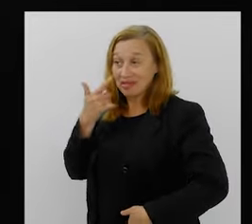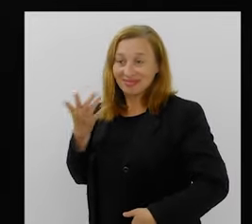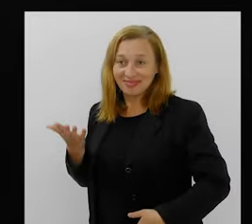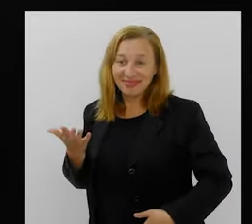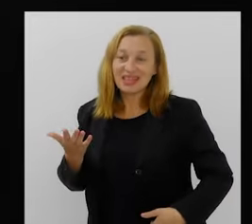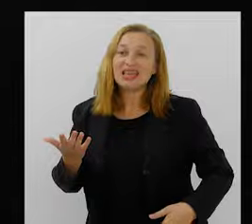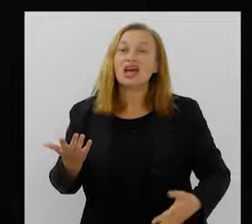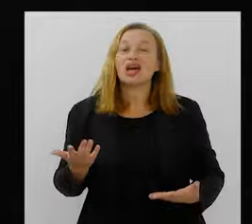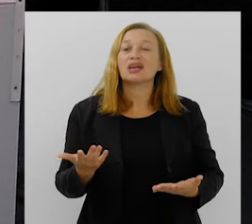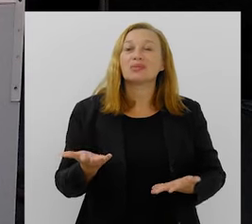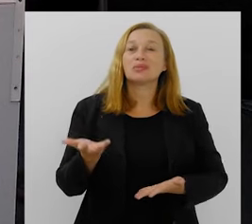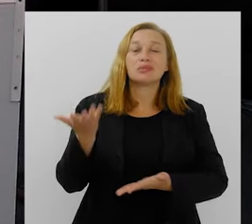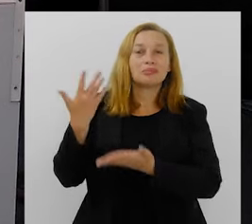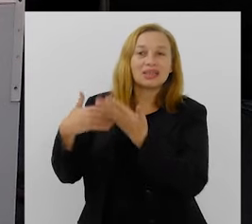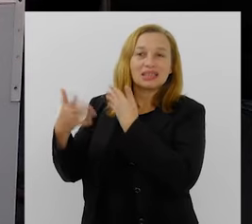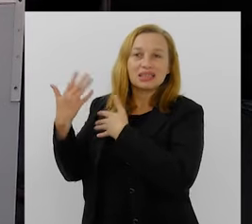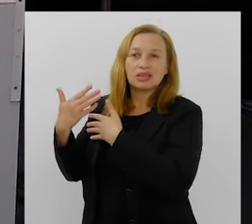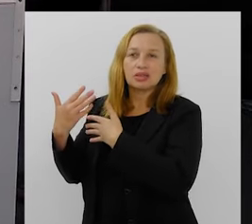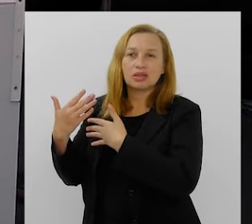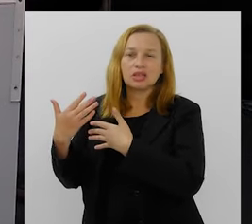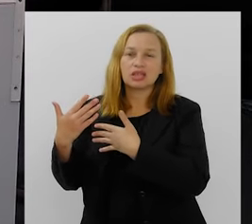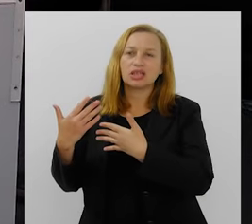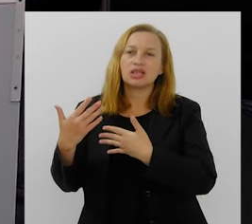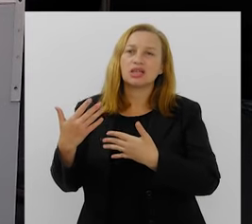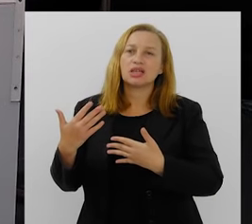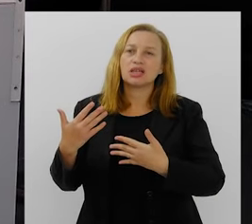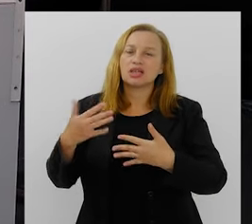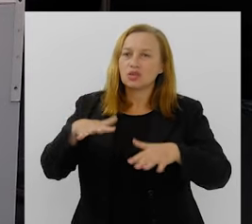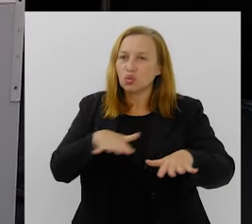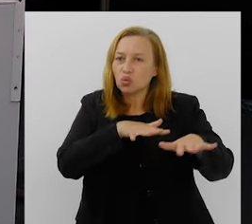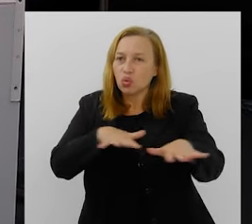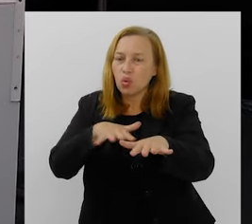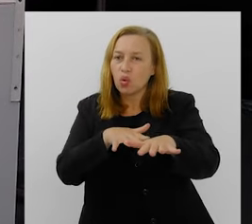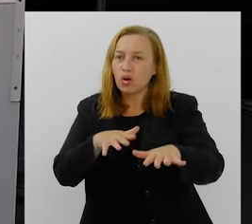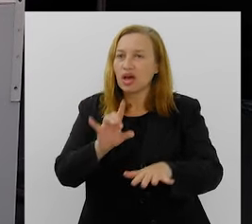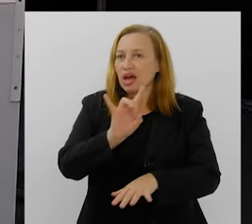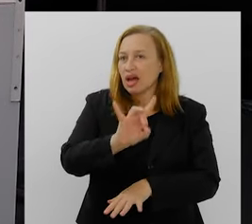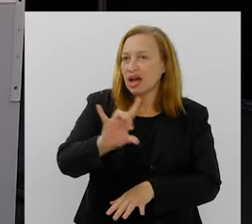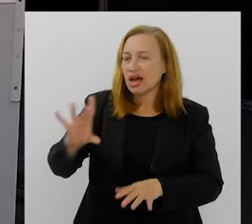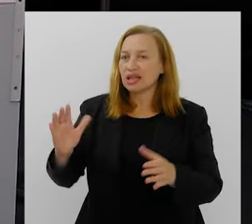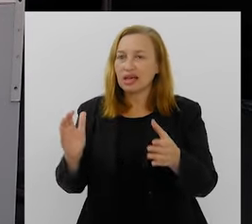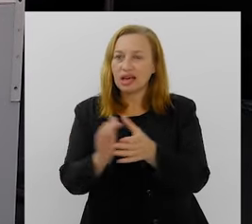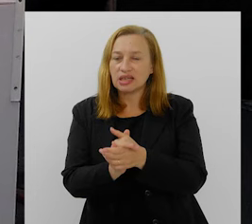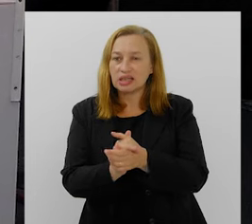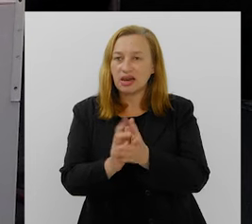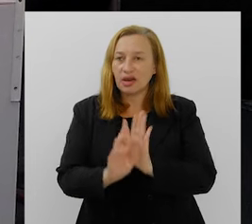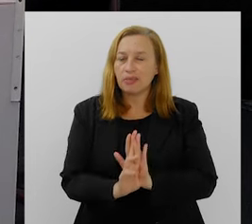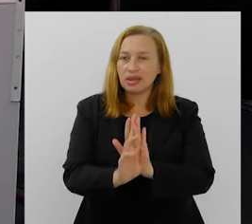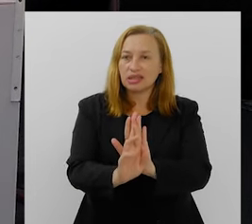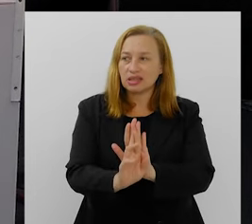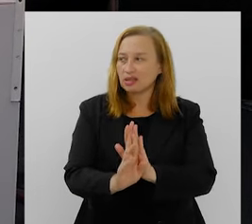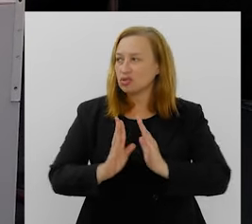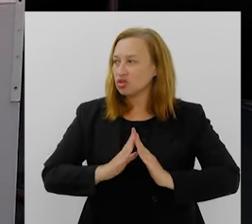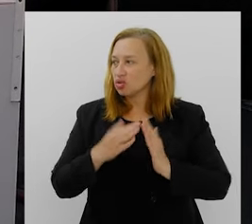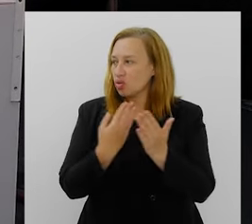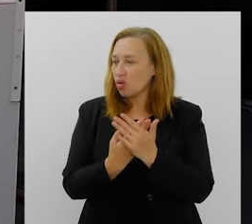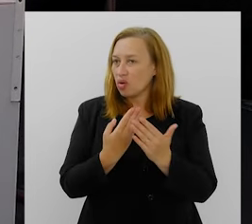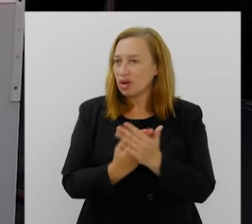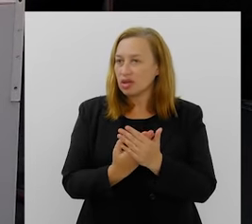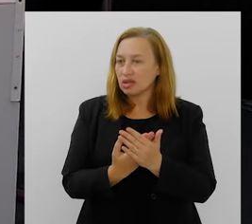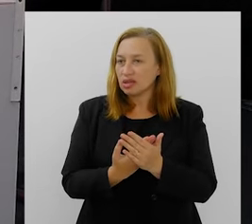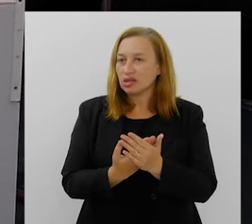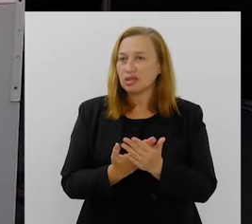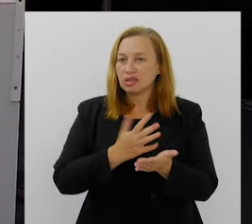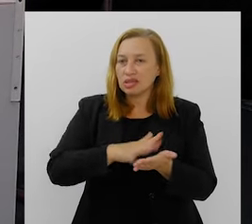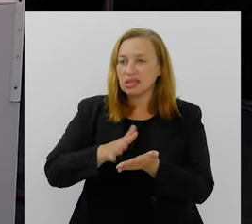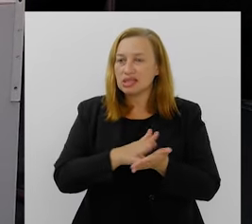Coincidência, que na época, nesse desfile, cada casal vinha representando uma escola de samba. Se não me engano,